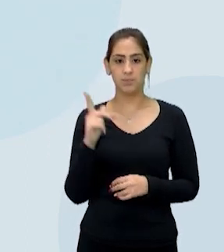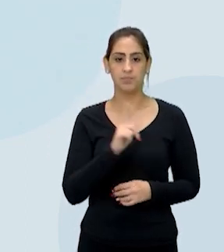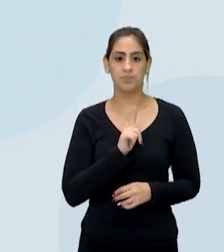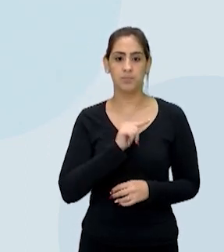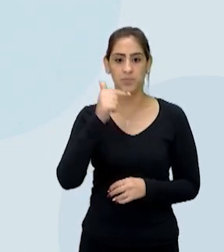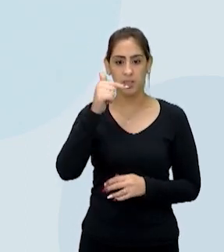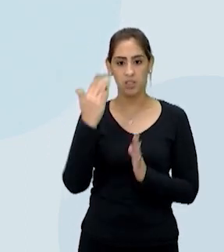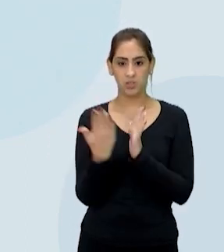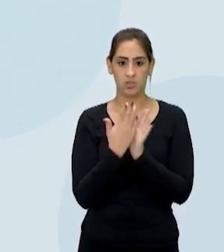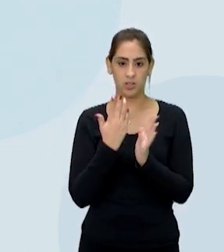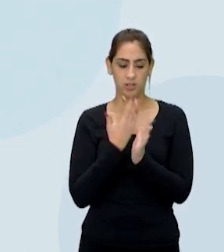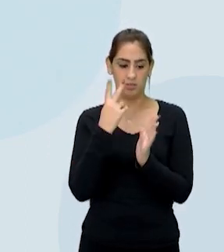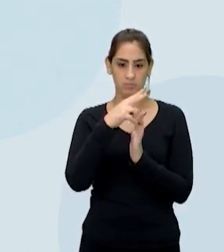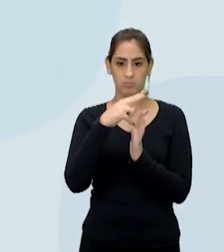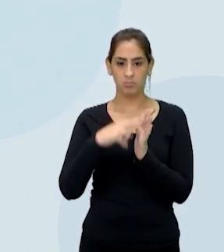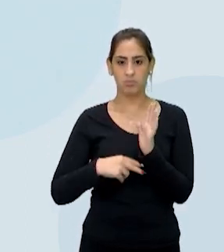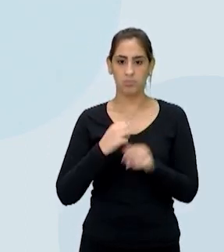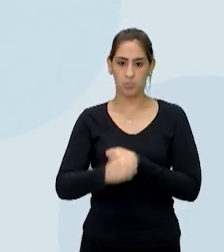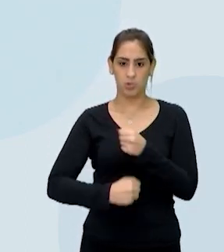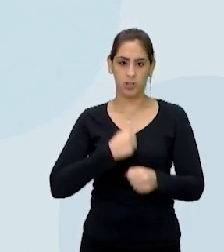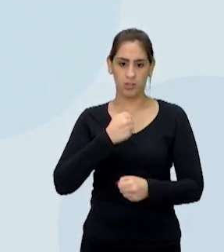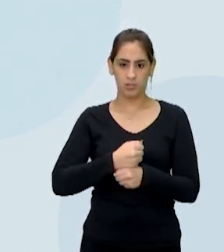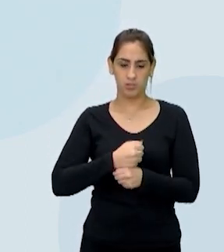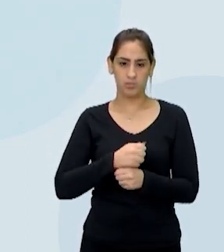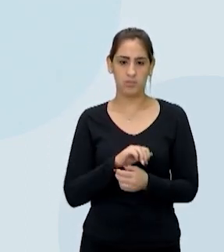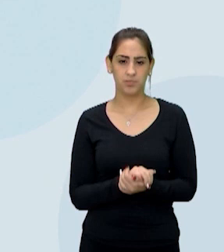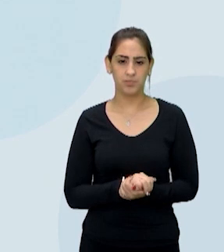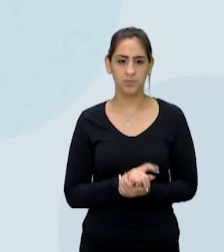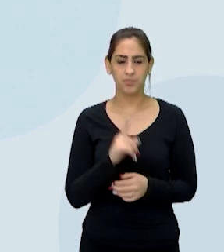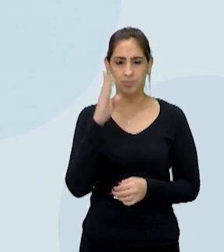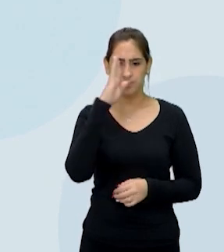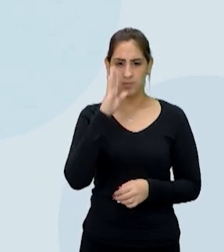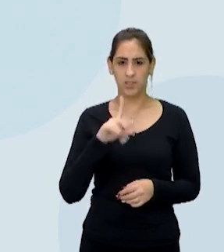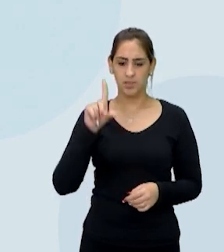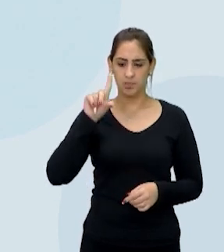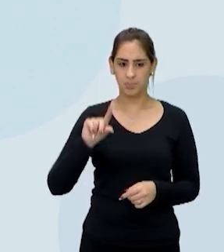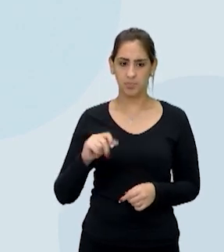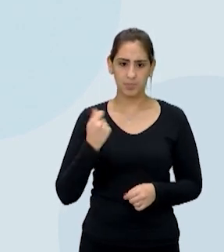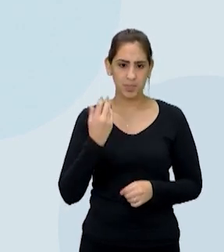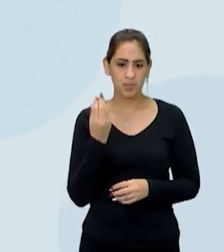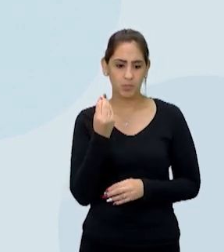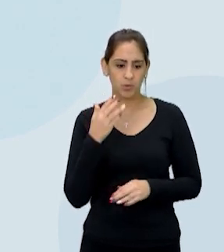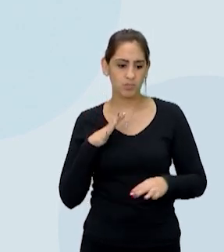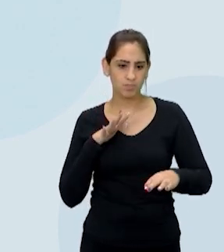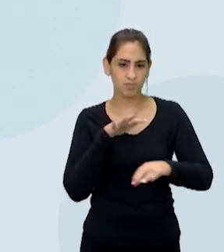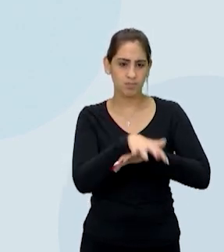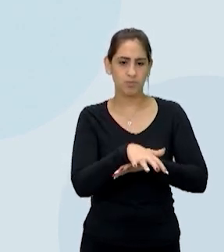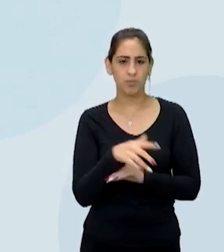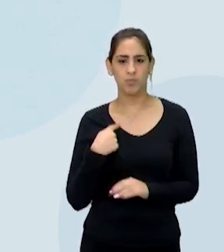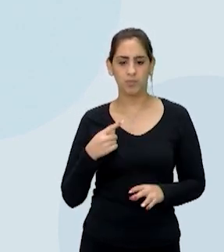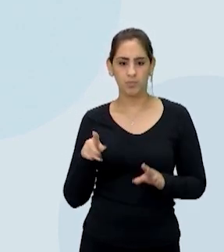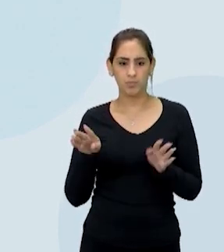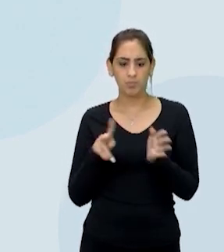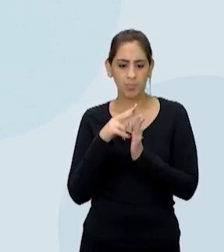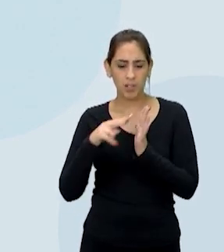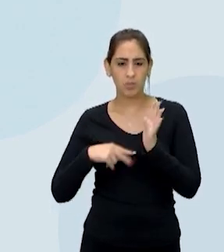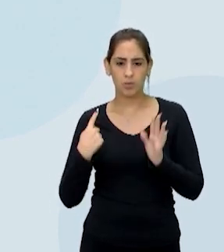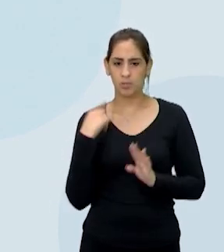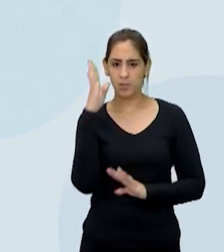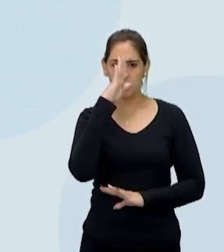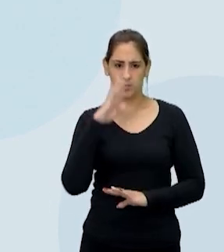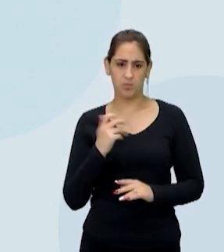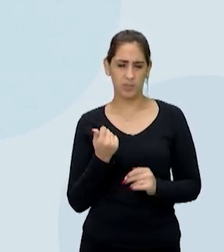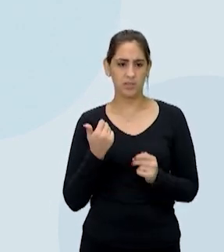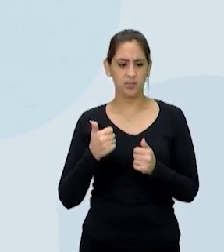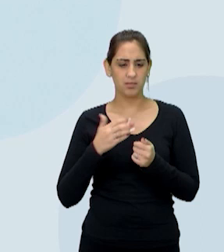7 livros são lidos por ano. Então, o Brasil tem muito que avançar no quesito leitura. Nós temos